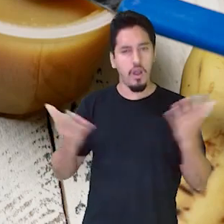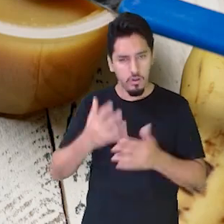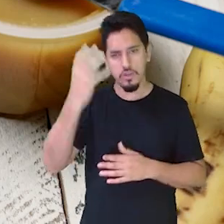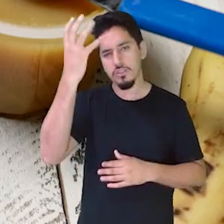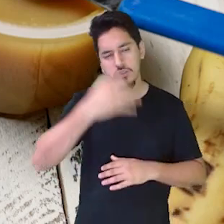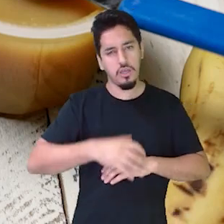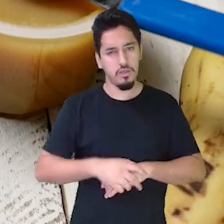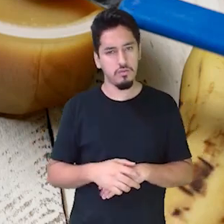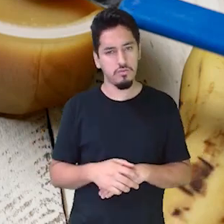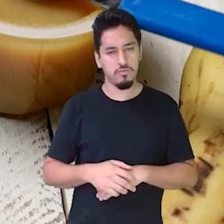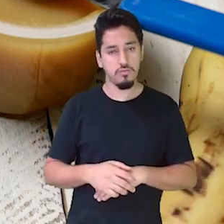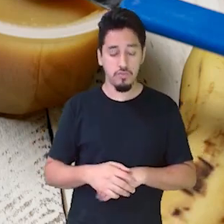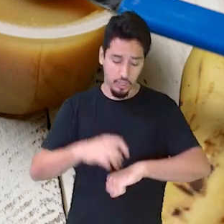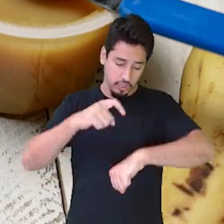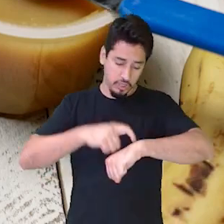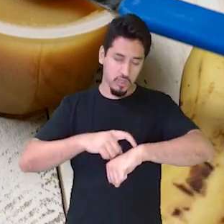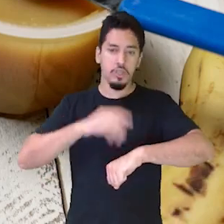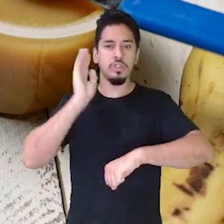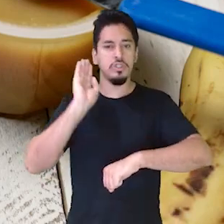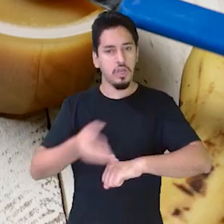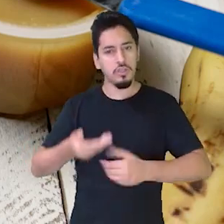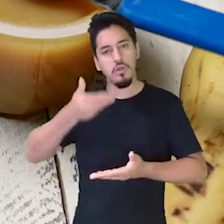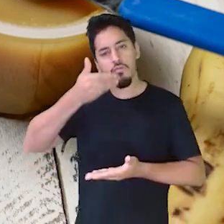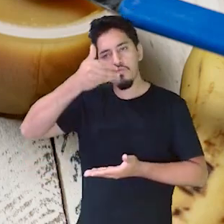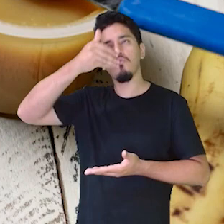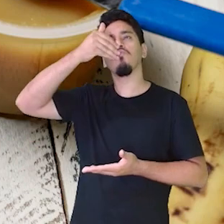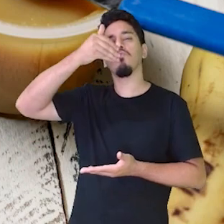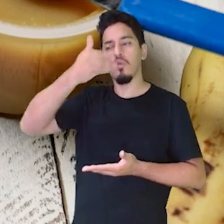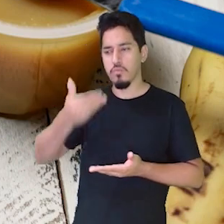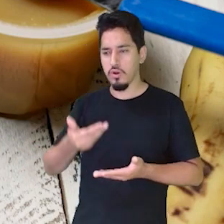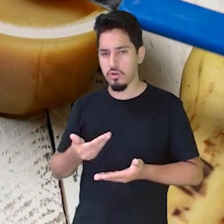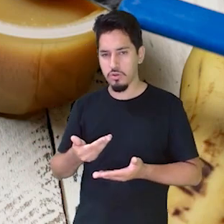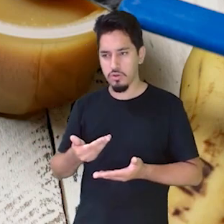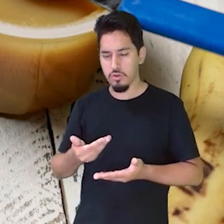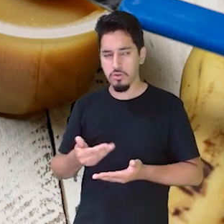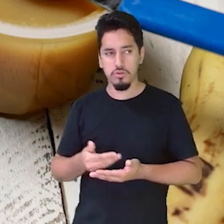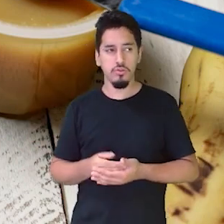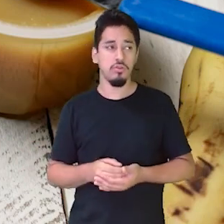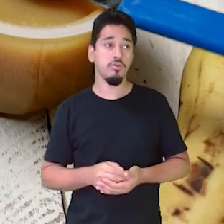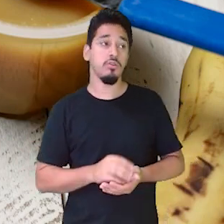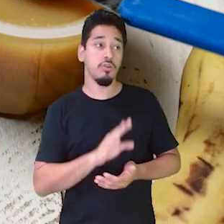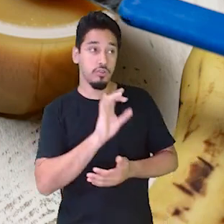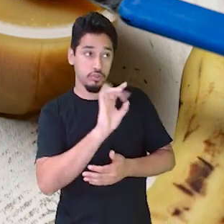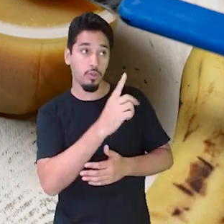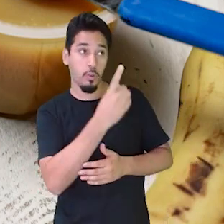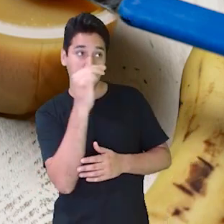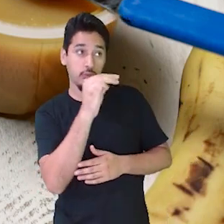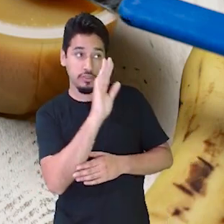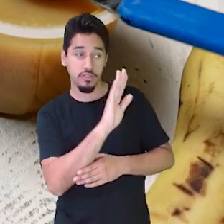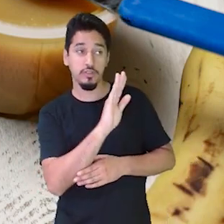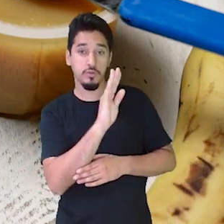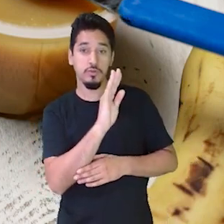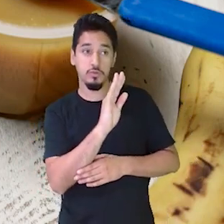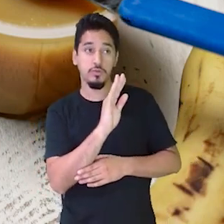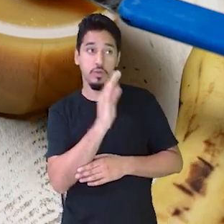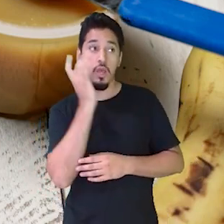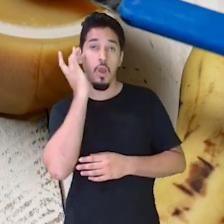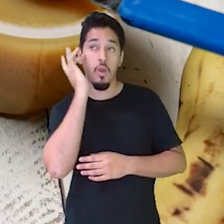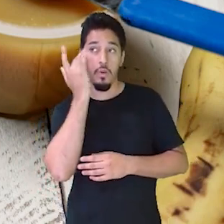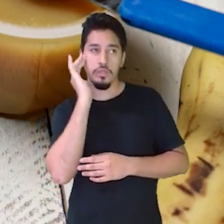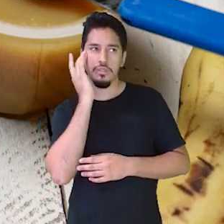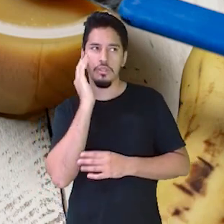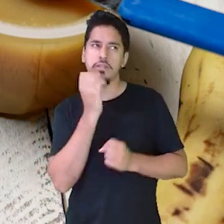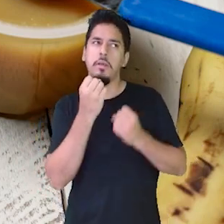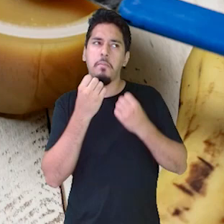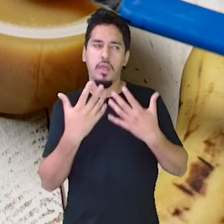sério. Já deu mingau para o neném? Só um minutinho. Eu acho que ele está indo